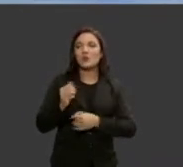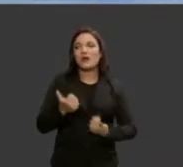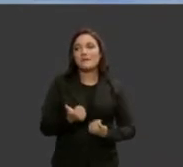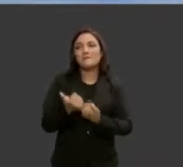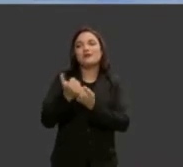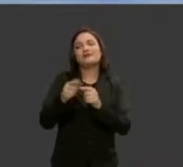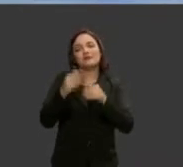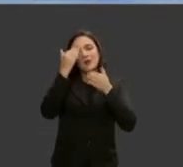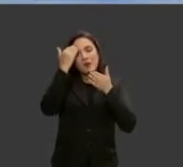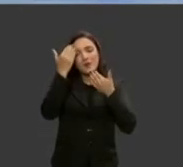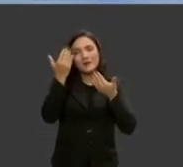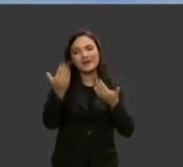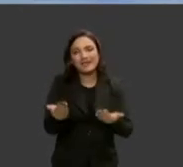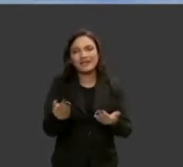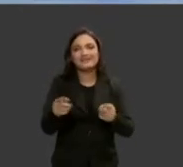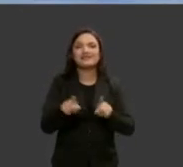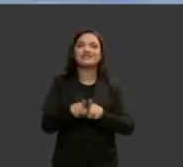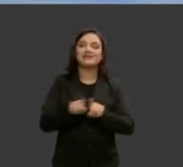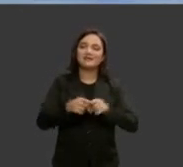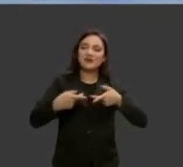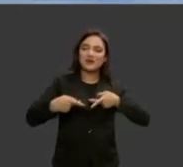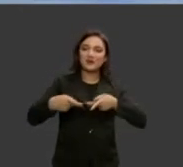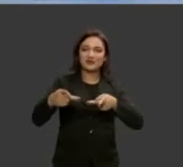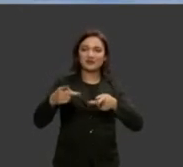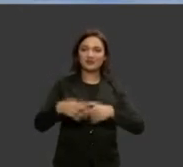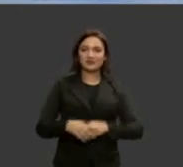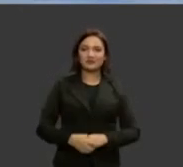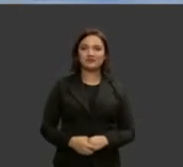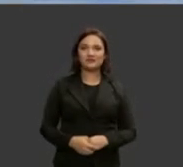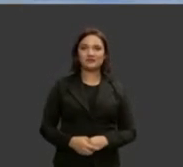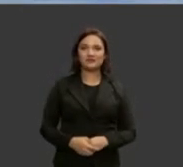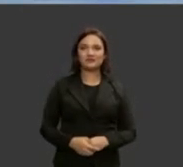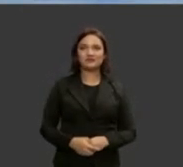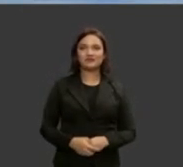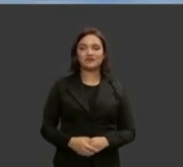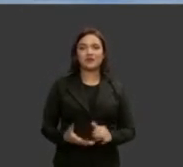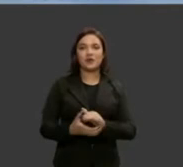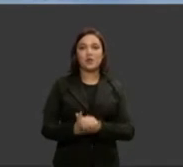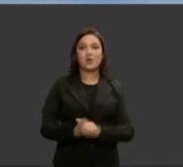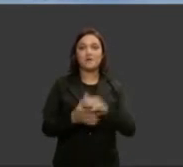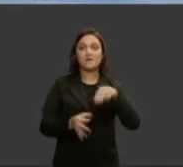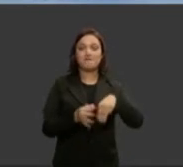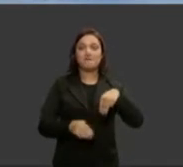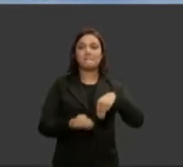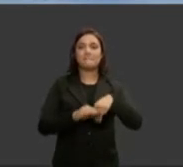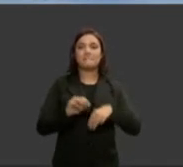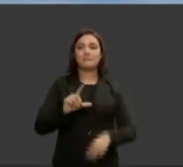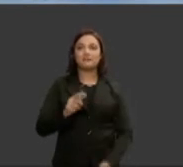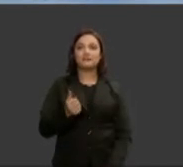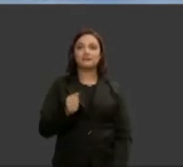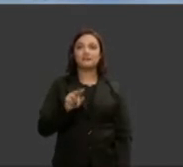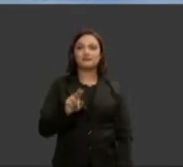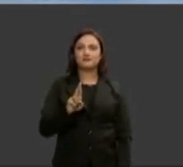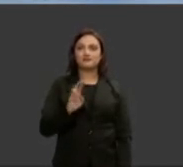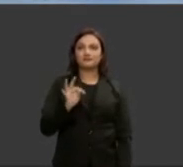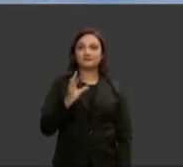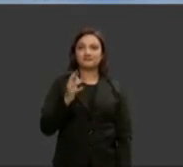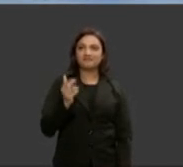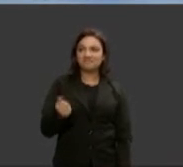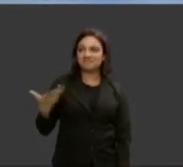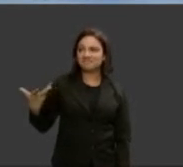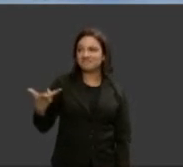além de reforçar o agradecimento pelo convite ministro Ministra Laurita Vaz que fala maravilhosa